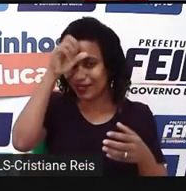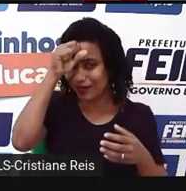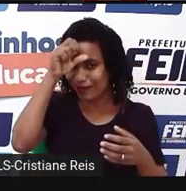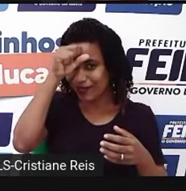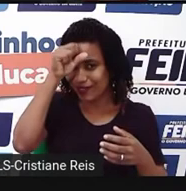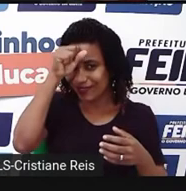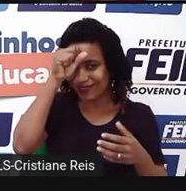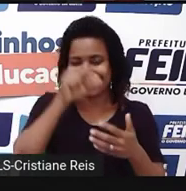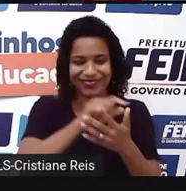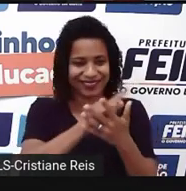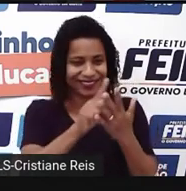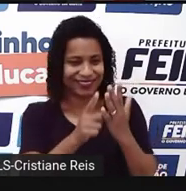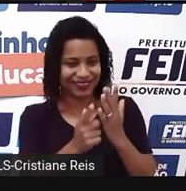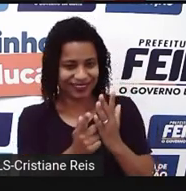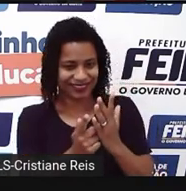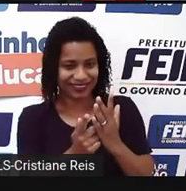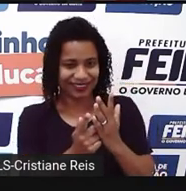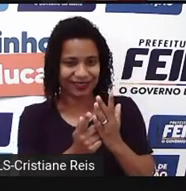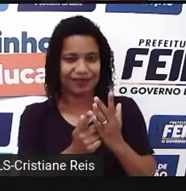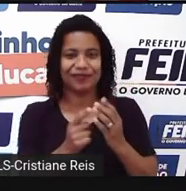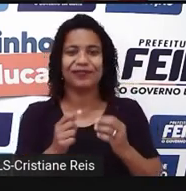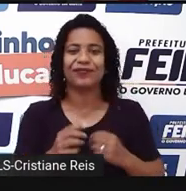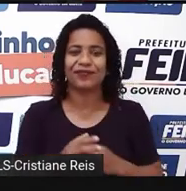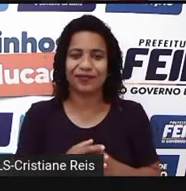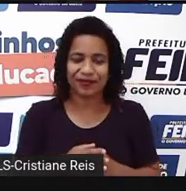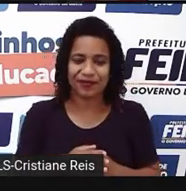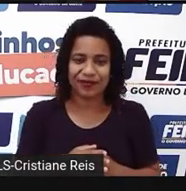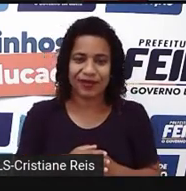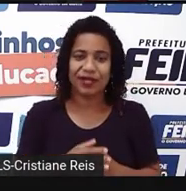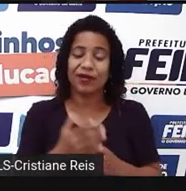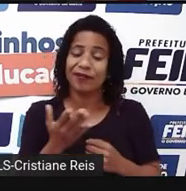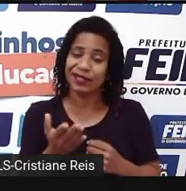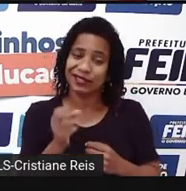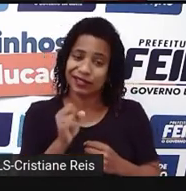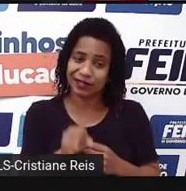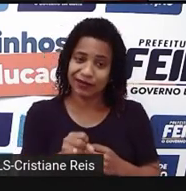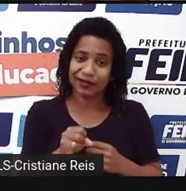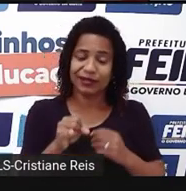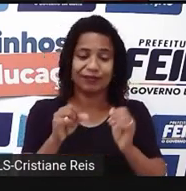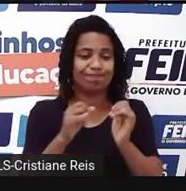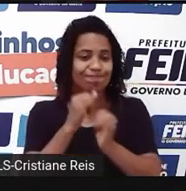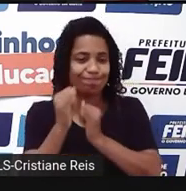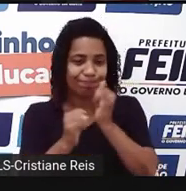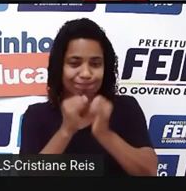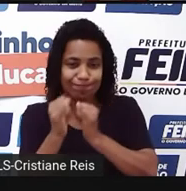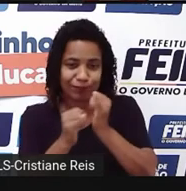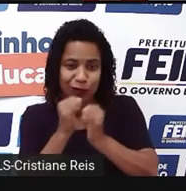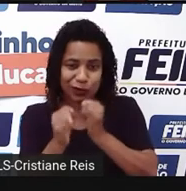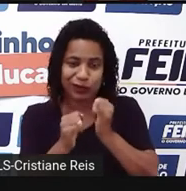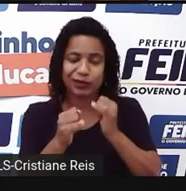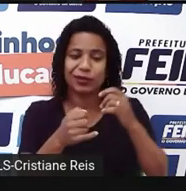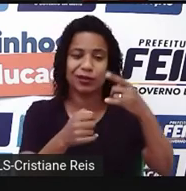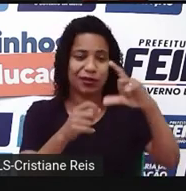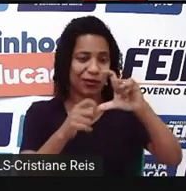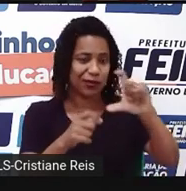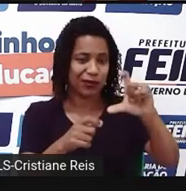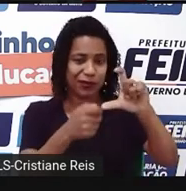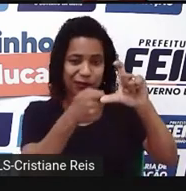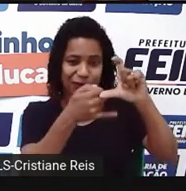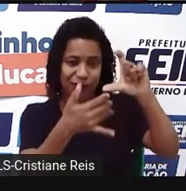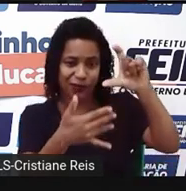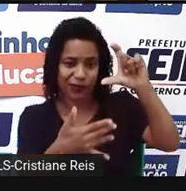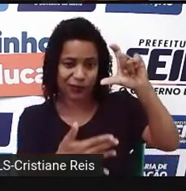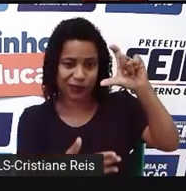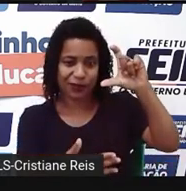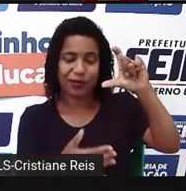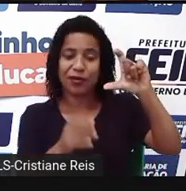gênero. Você, caso você não tenha acesso aos recursos para fazer uma foto-reportagem, que tal se você